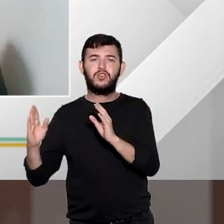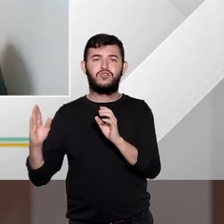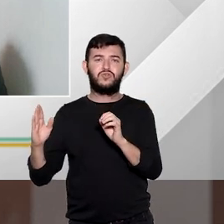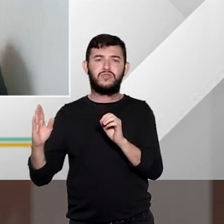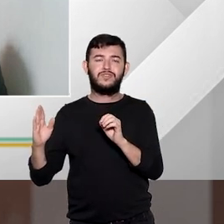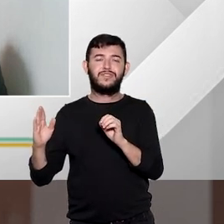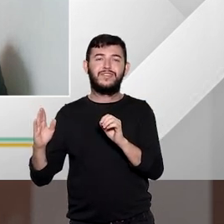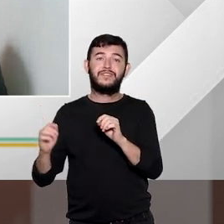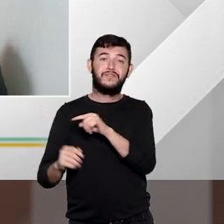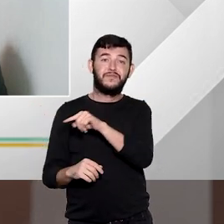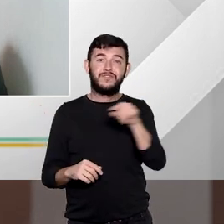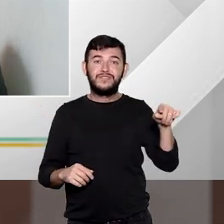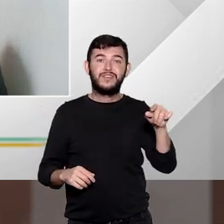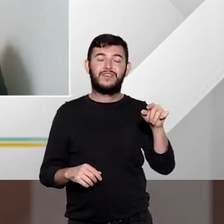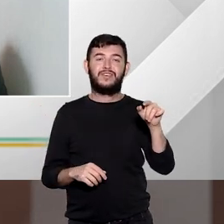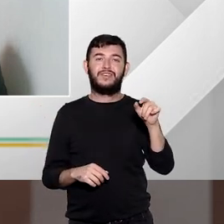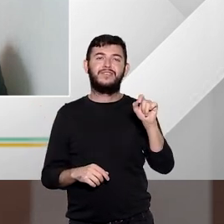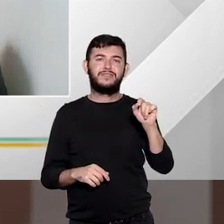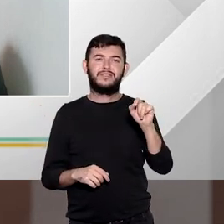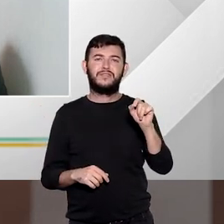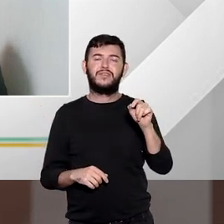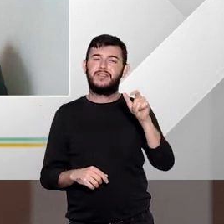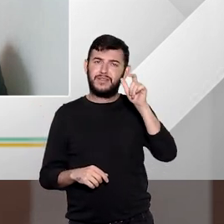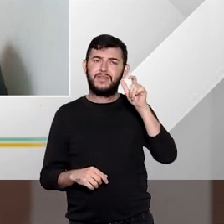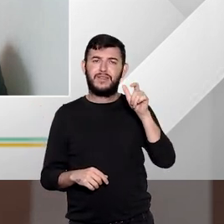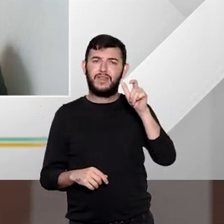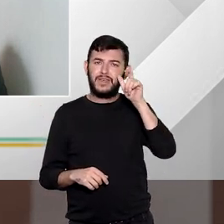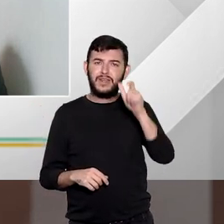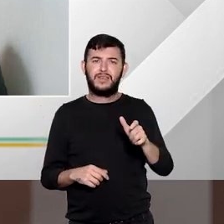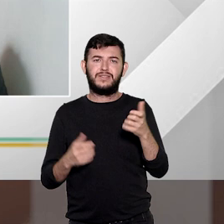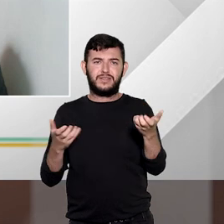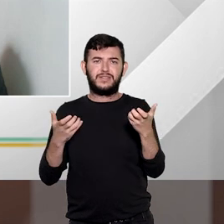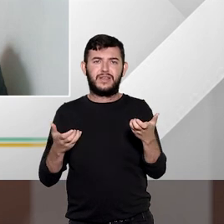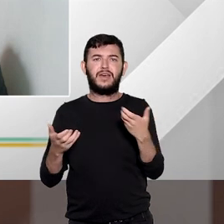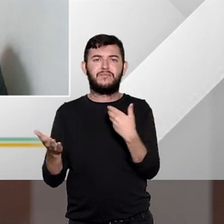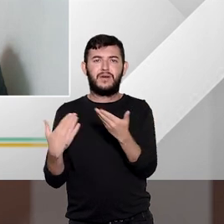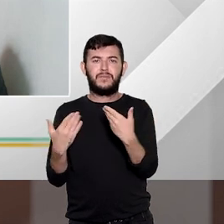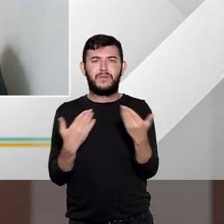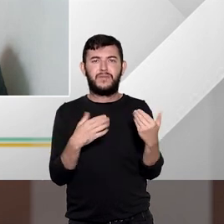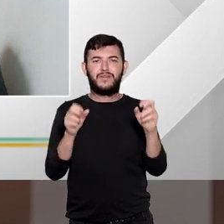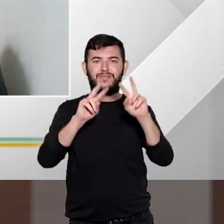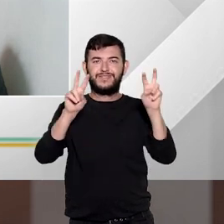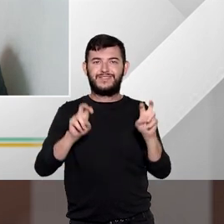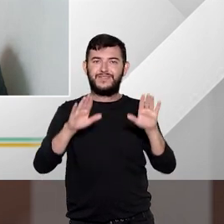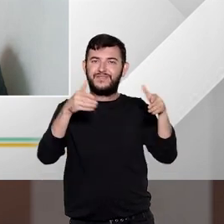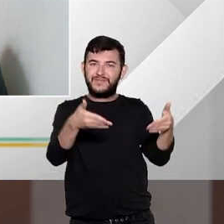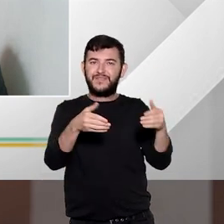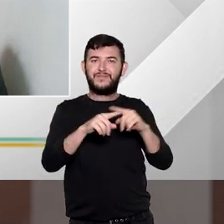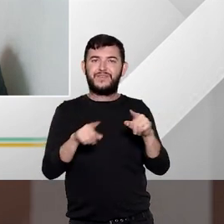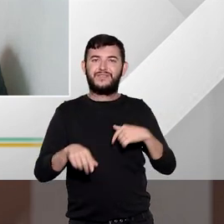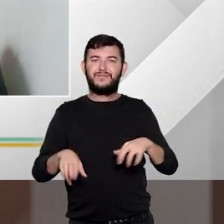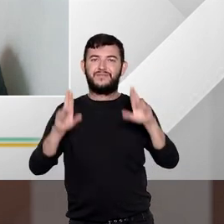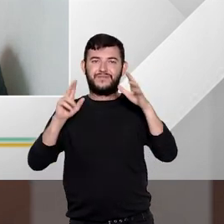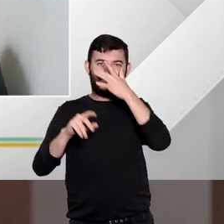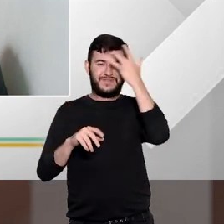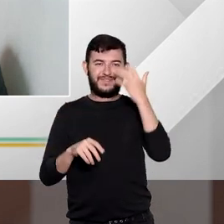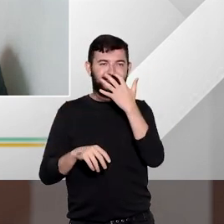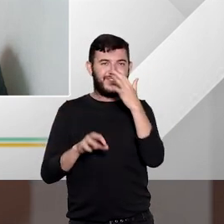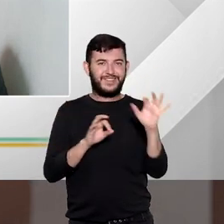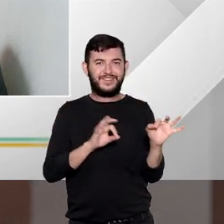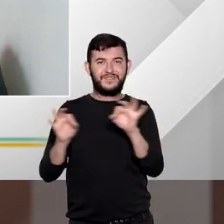do entendimento de vocês e espero que sinceramente que os nossos que os ouvintes tenham entendido